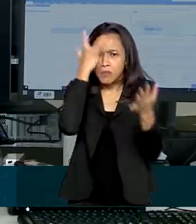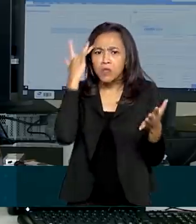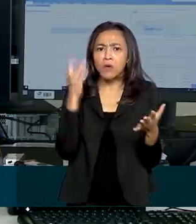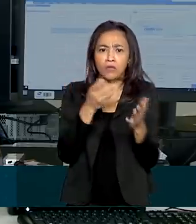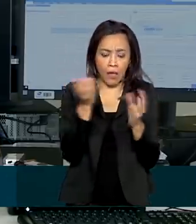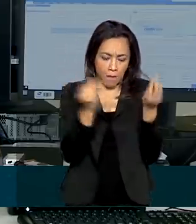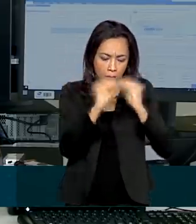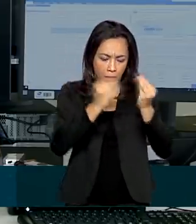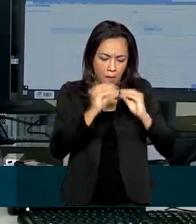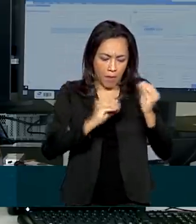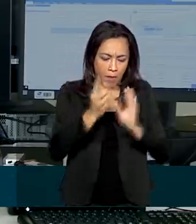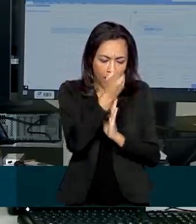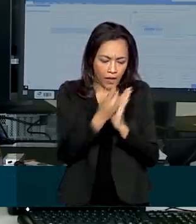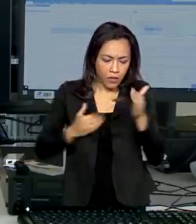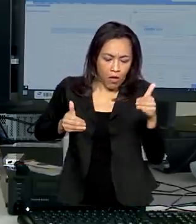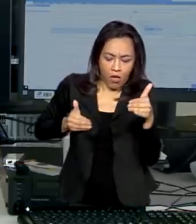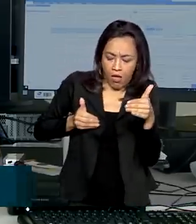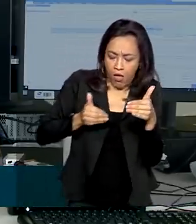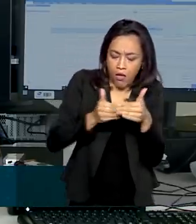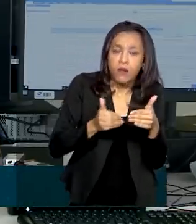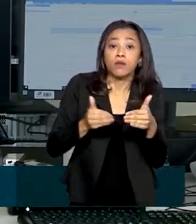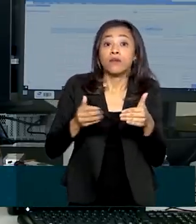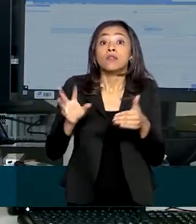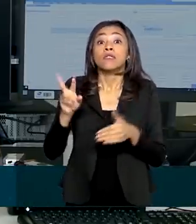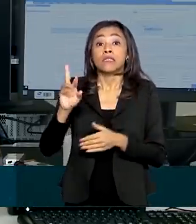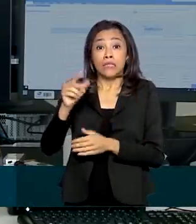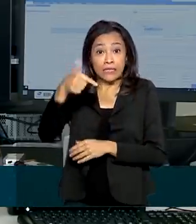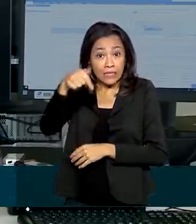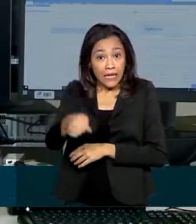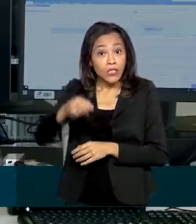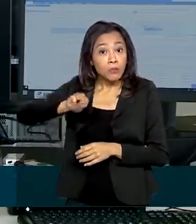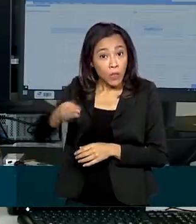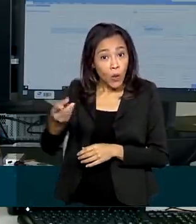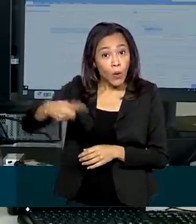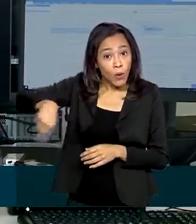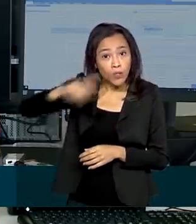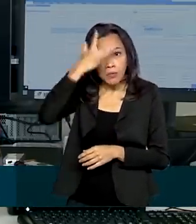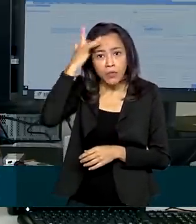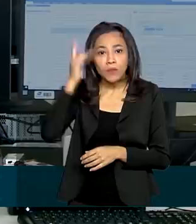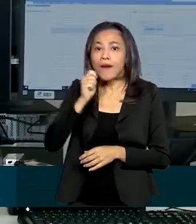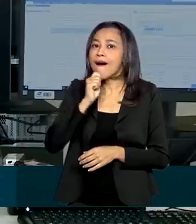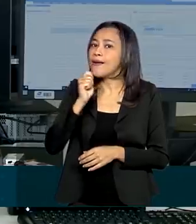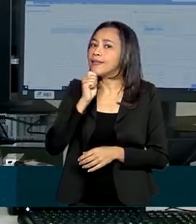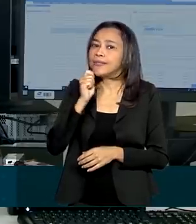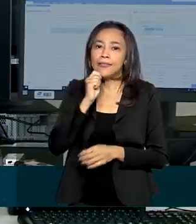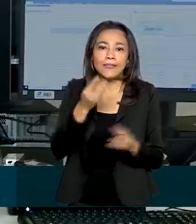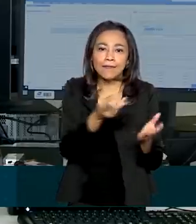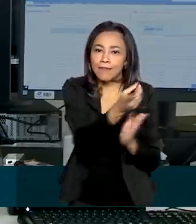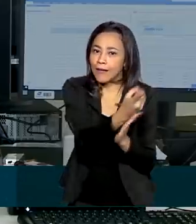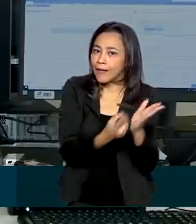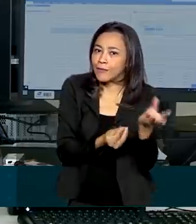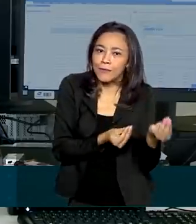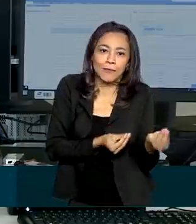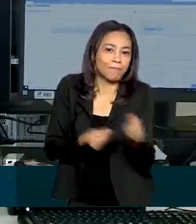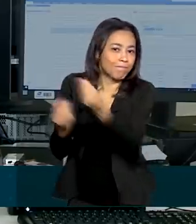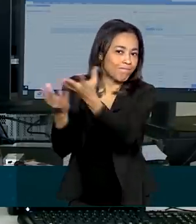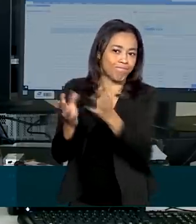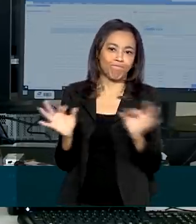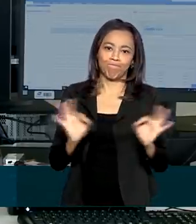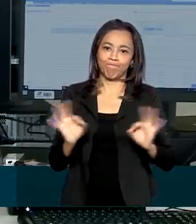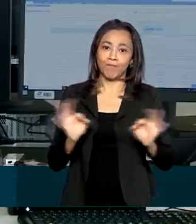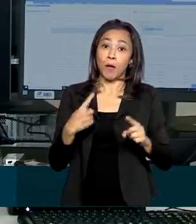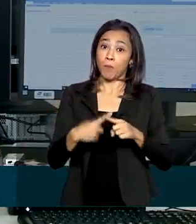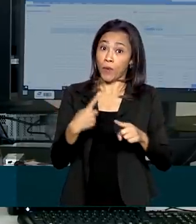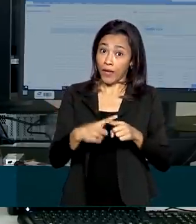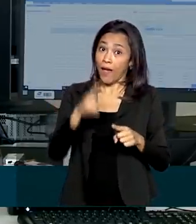últimos dados da Receita Federal, cerca de 7 milhões de pessoas ainda não enviaram as declarações. Isso porque o prazo